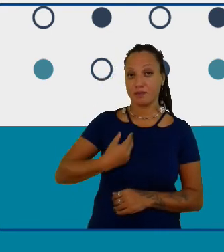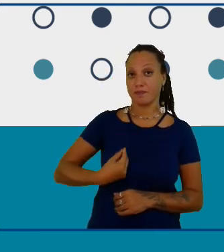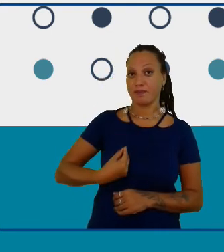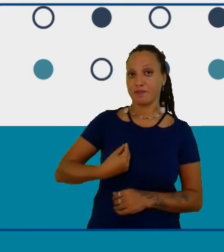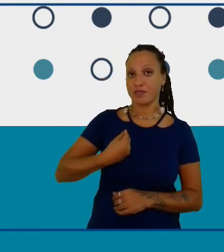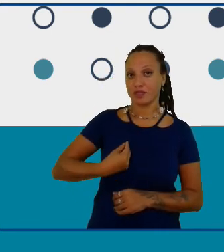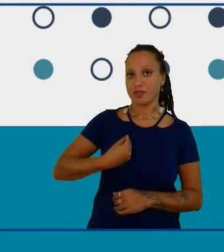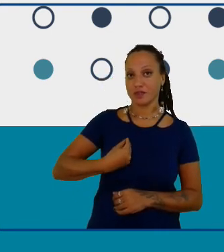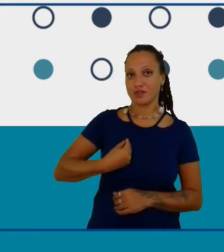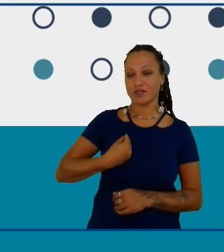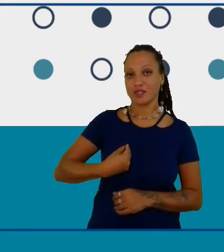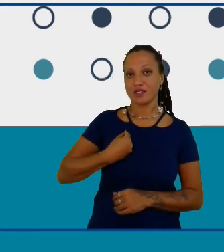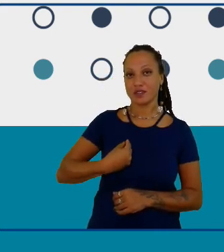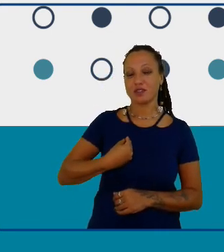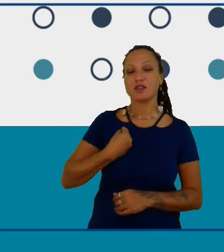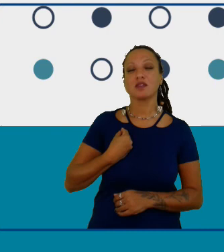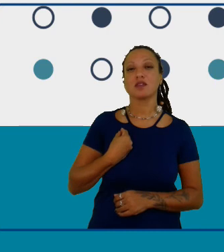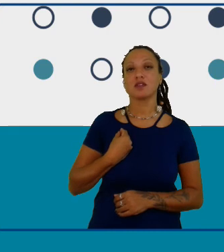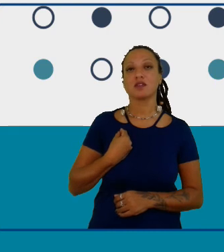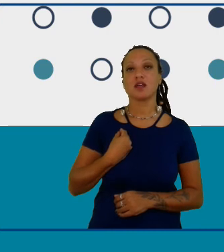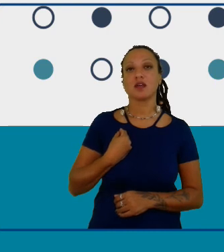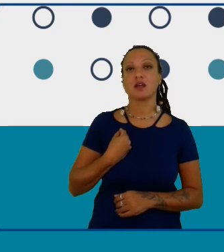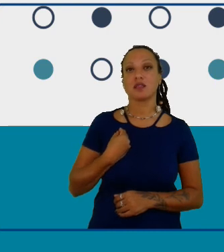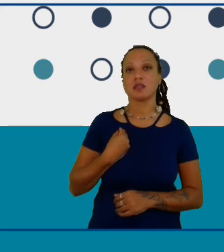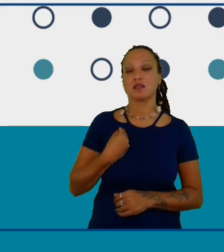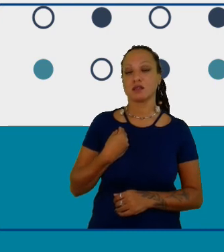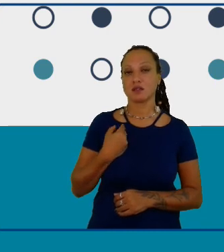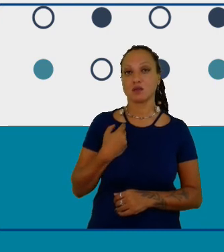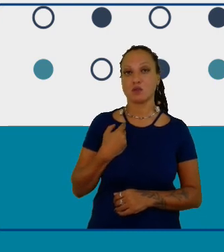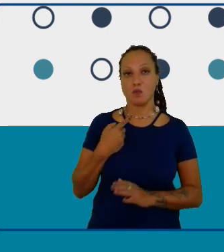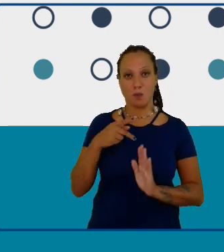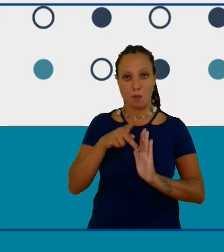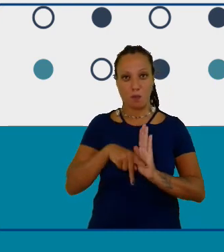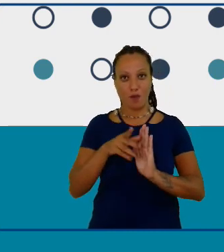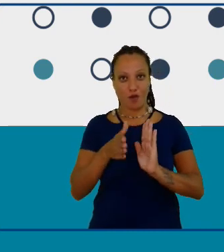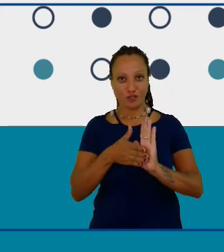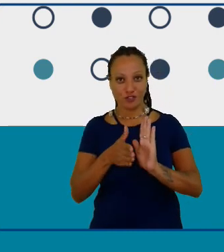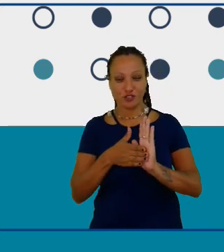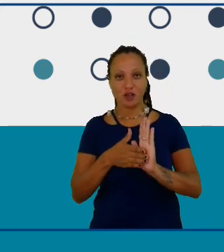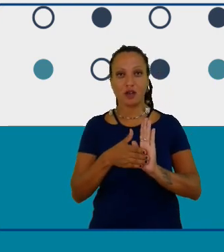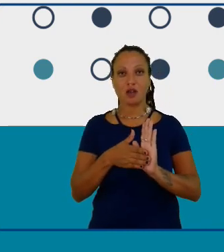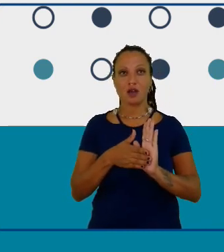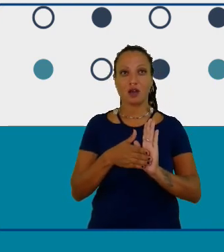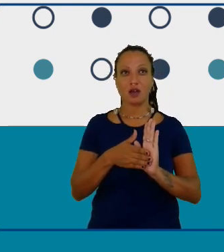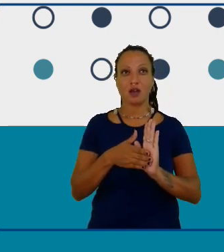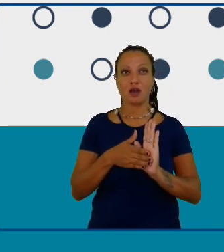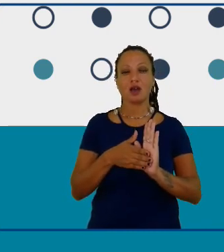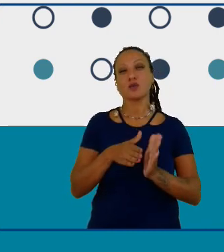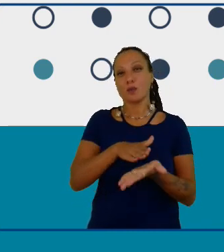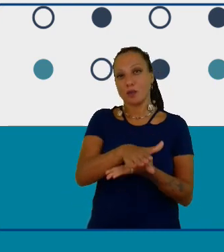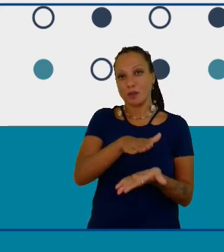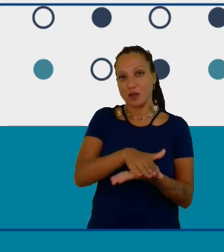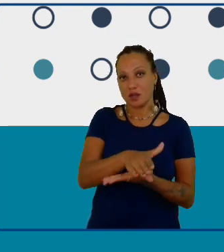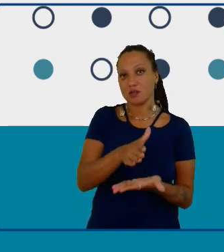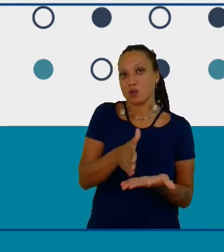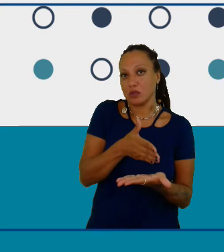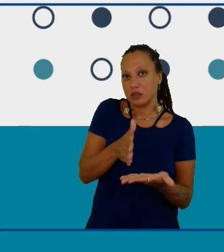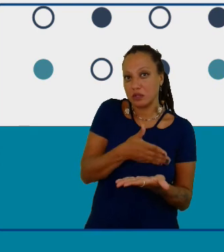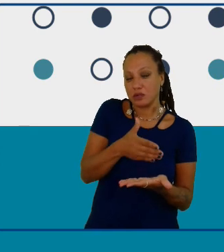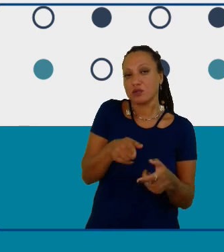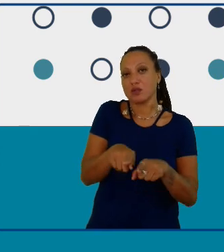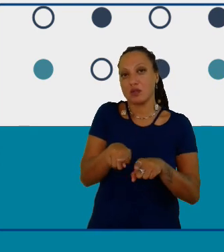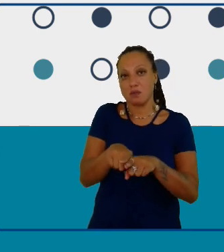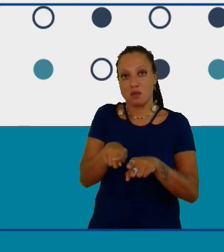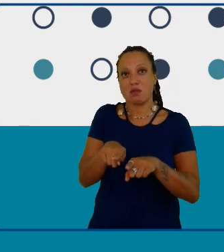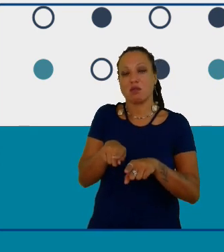está me marcando nesse projeto tanto na publicação quanto na formação